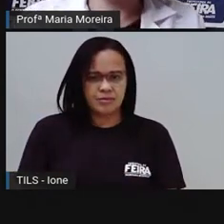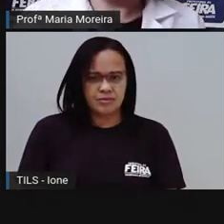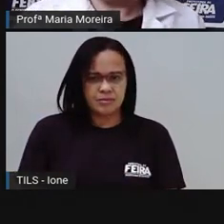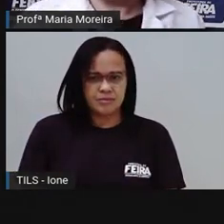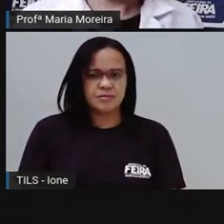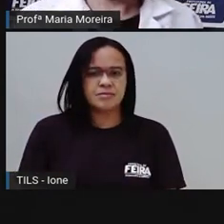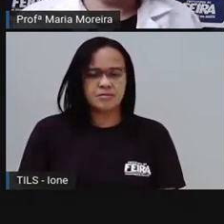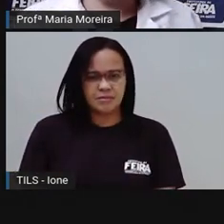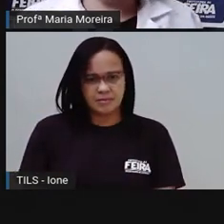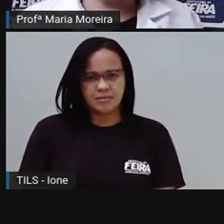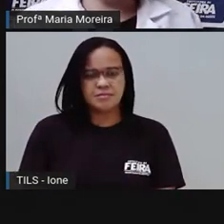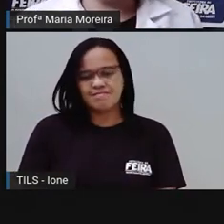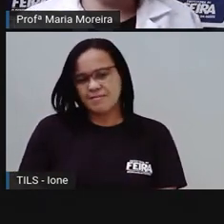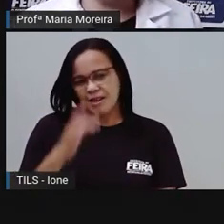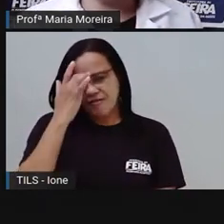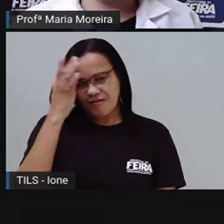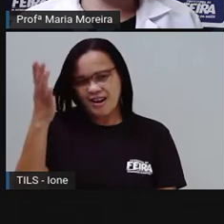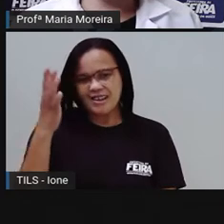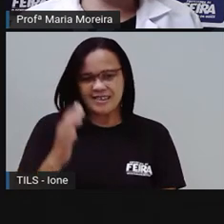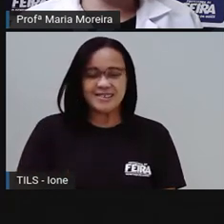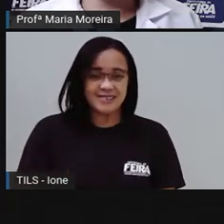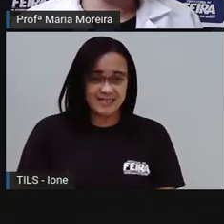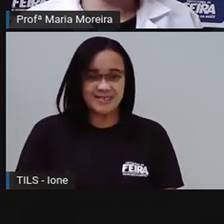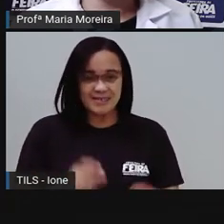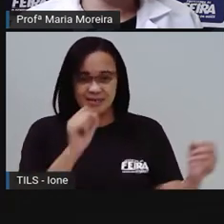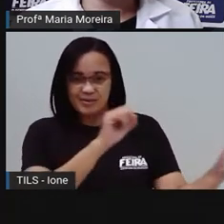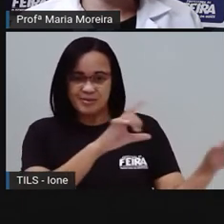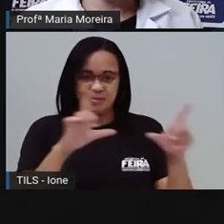Dez. Facinho, né? Vamos para o próximo.